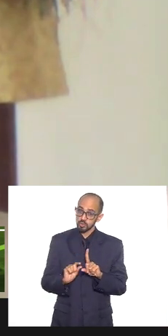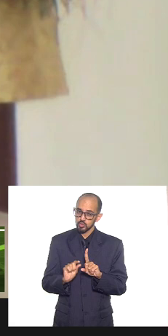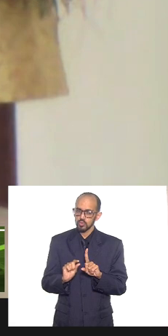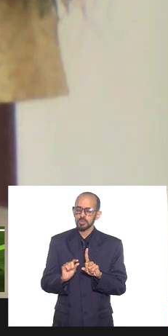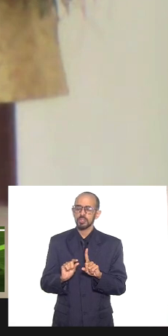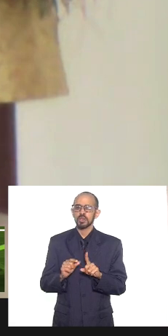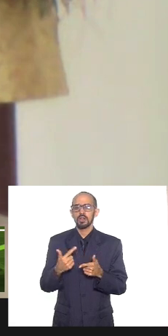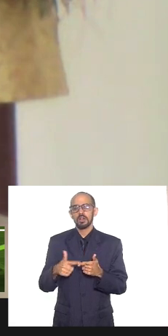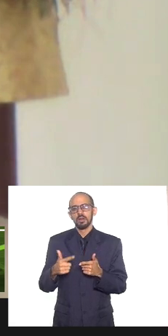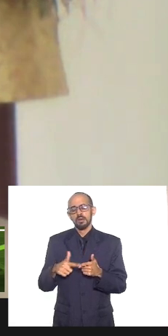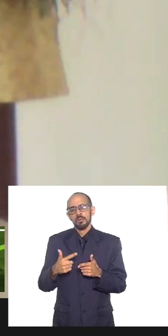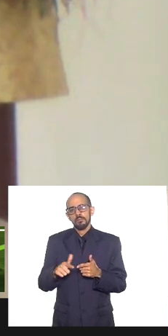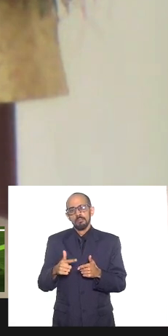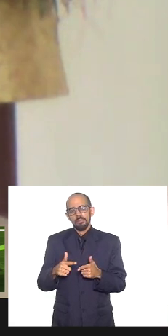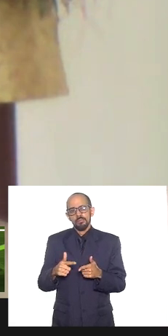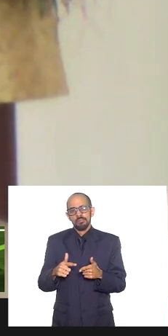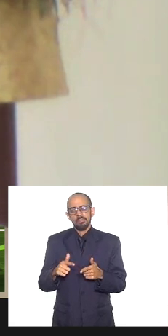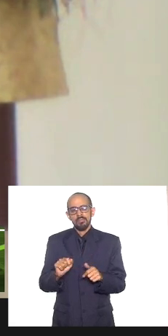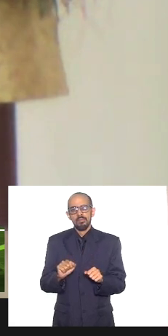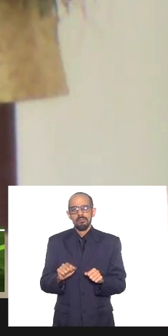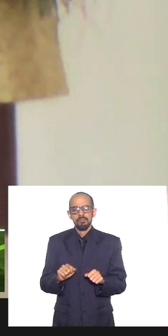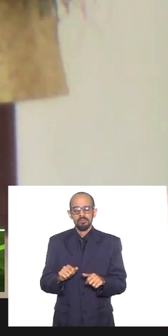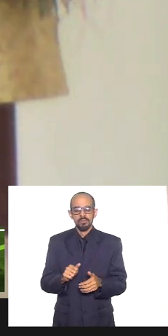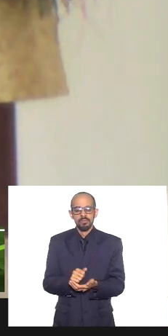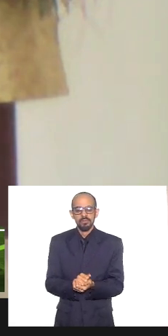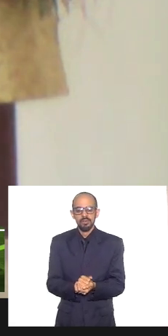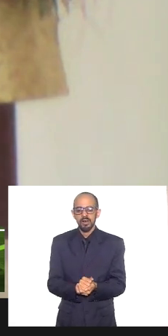o problema de essa, mas a gente não vai